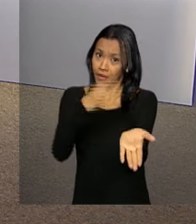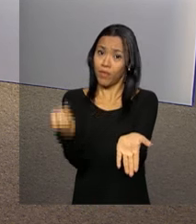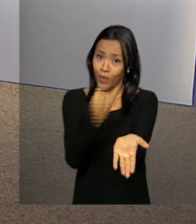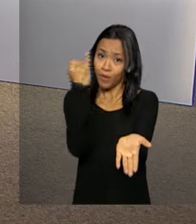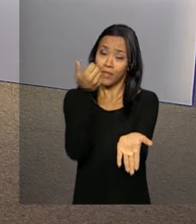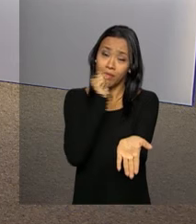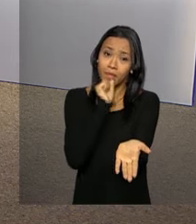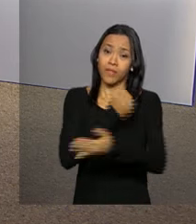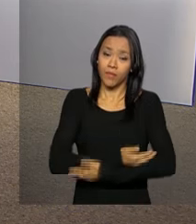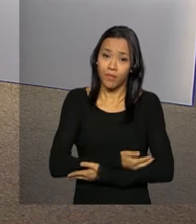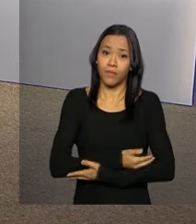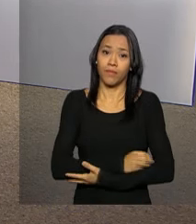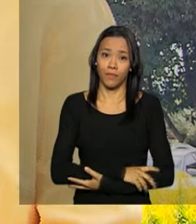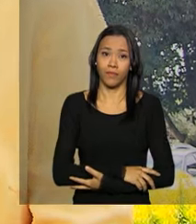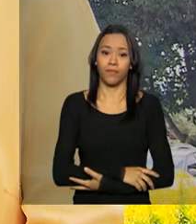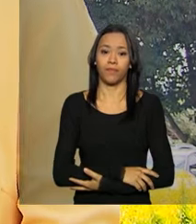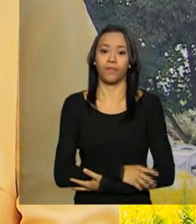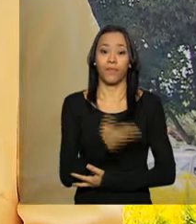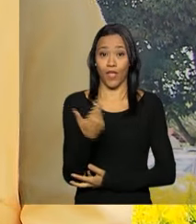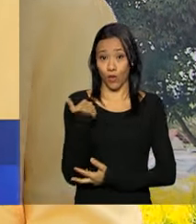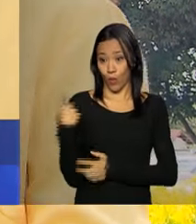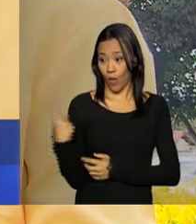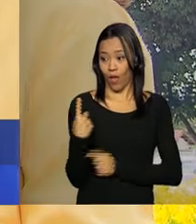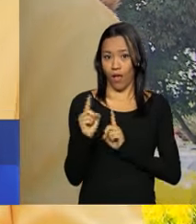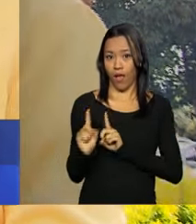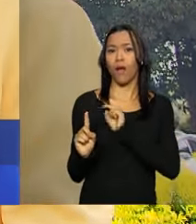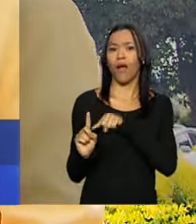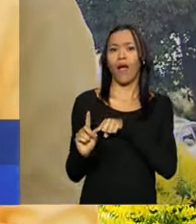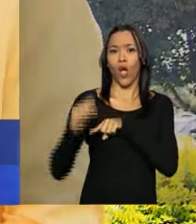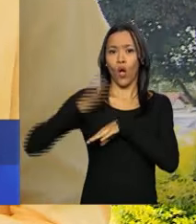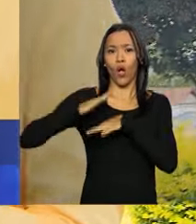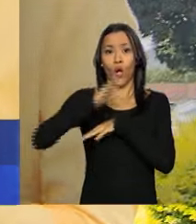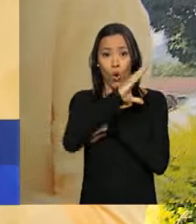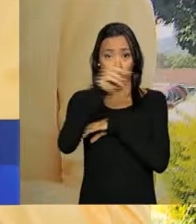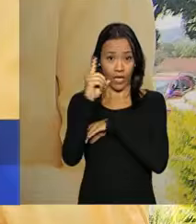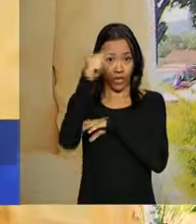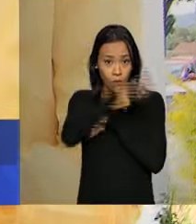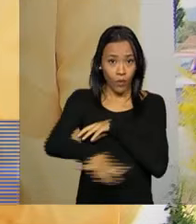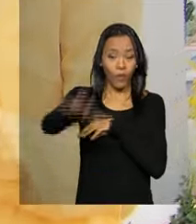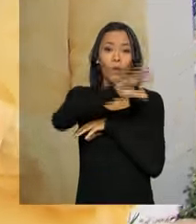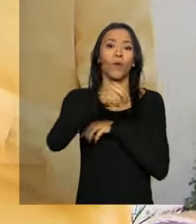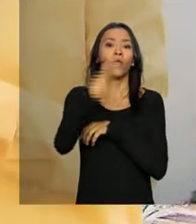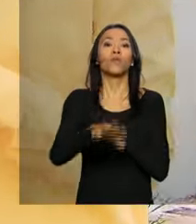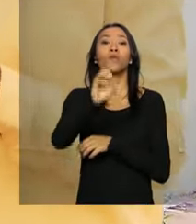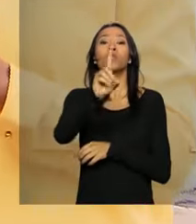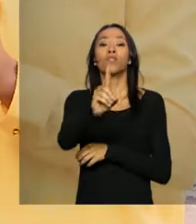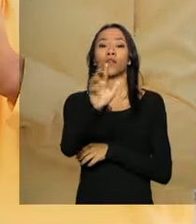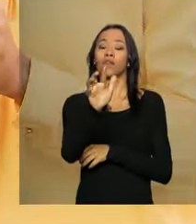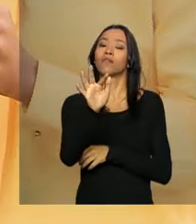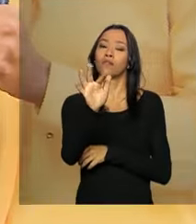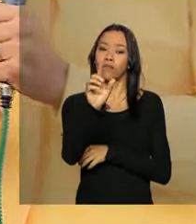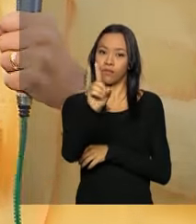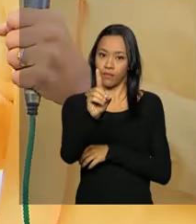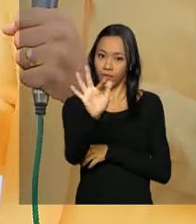para mães e bebês. Eu estou aqui ao lado da coordenadora dos bancos de leite do Distrito Federal, doutora Miriam Santos, que conta um